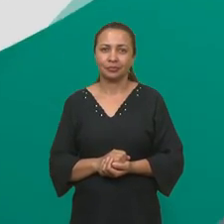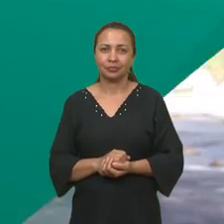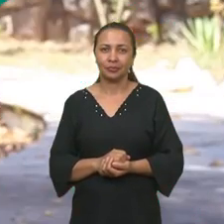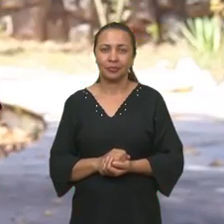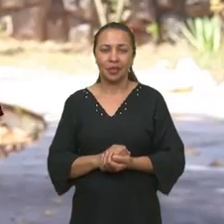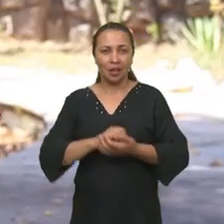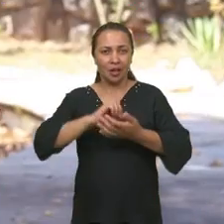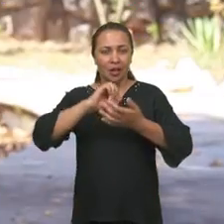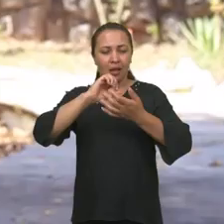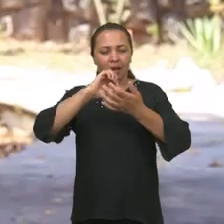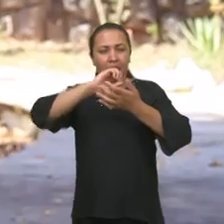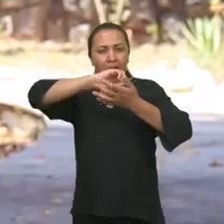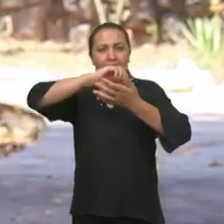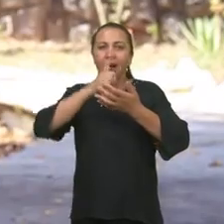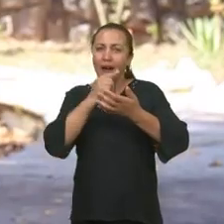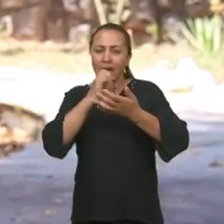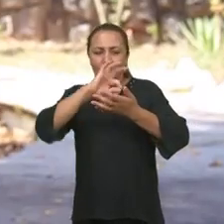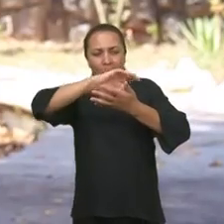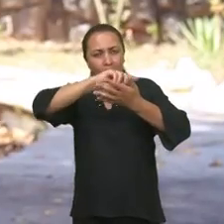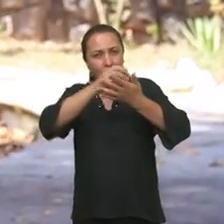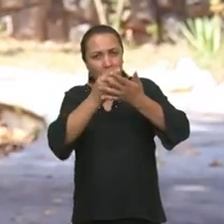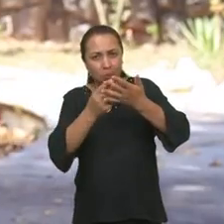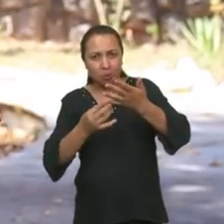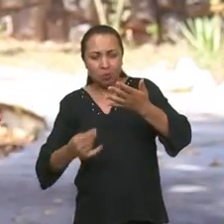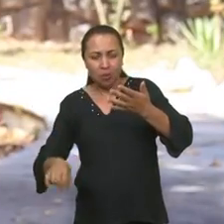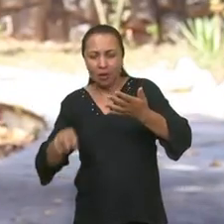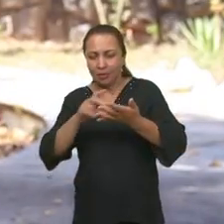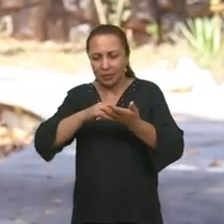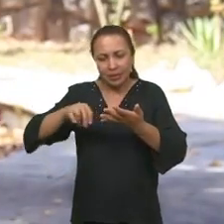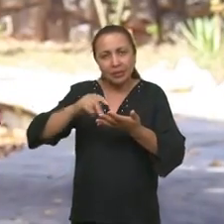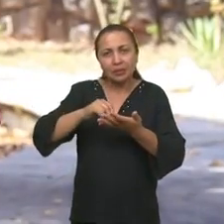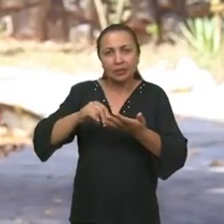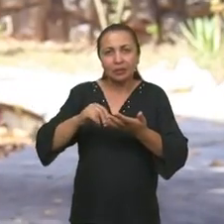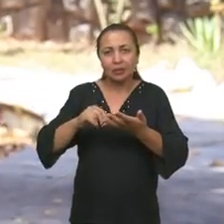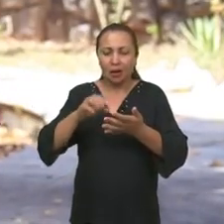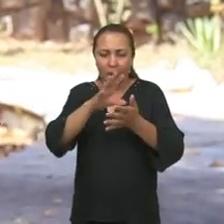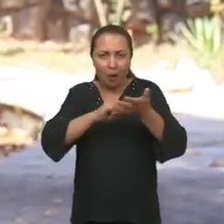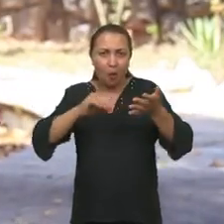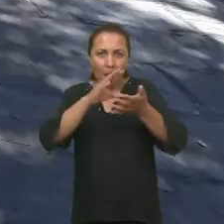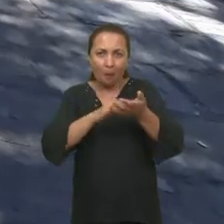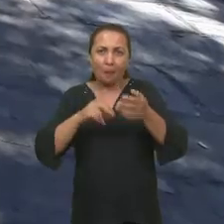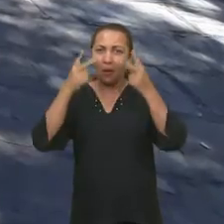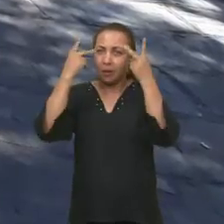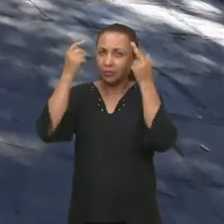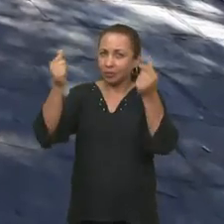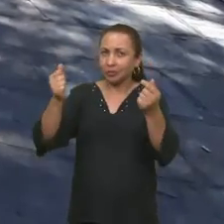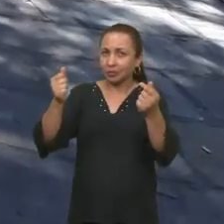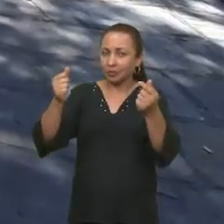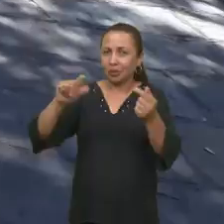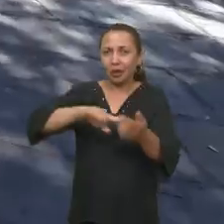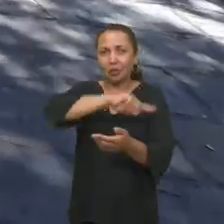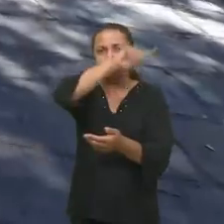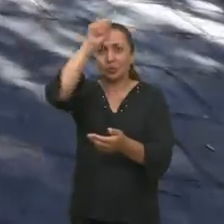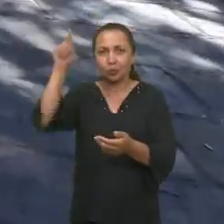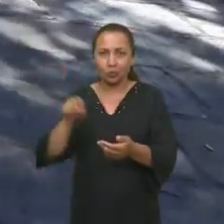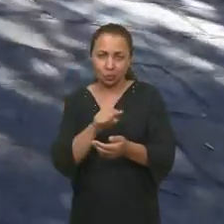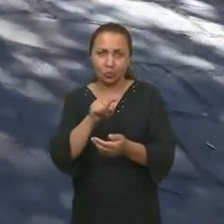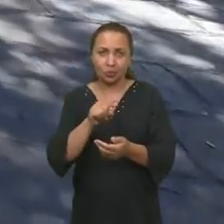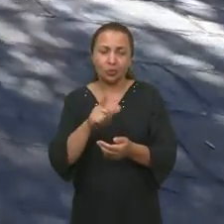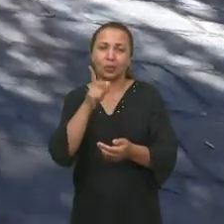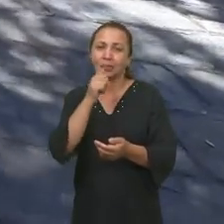O desalinizador solar, ele imita a natureza. Então, imita o ciclo